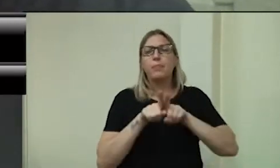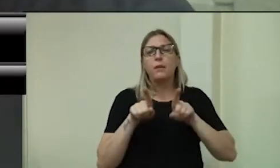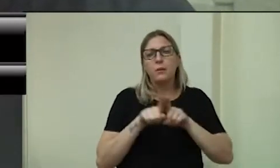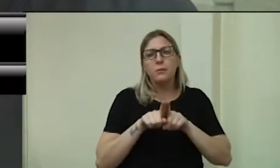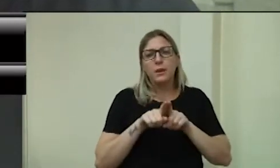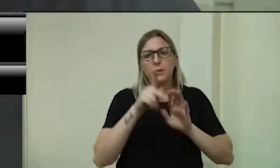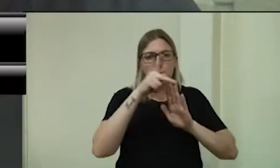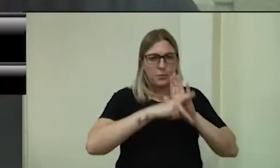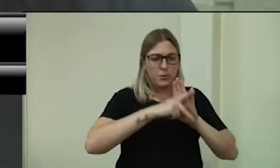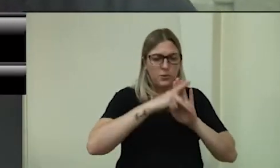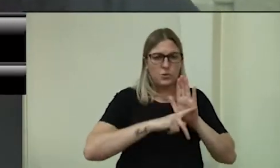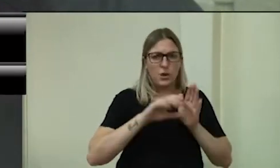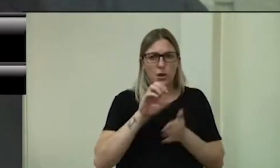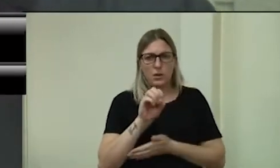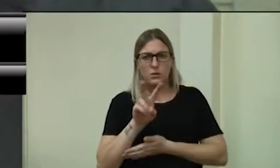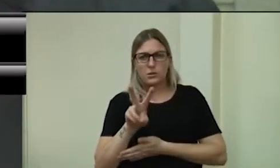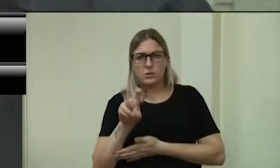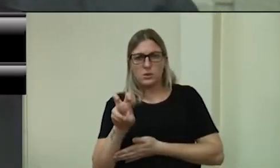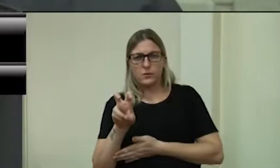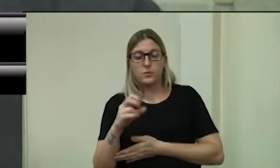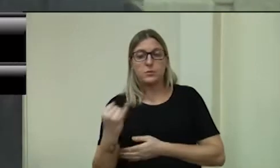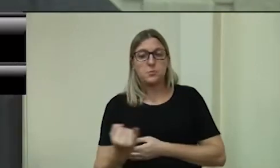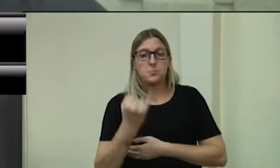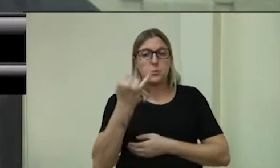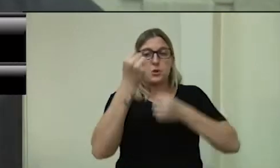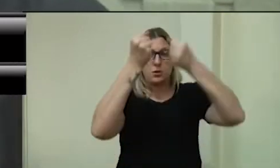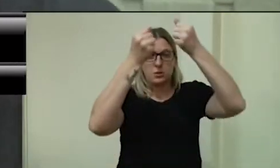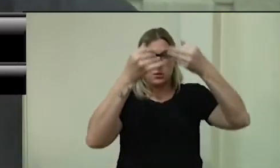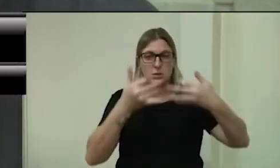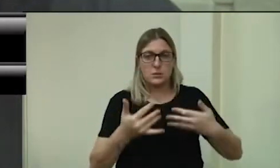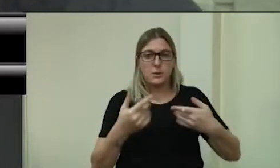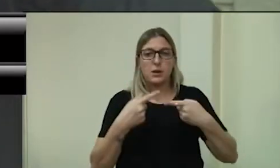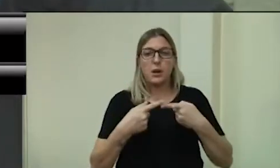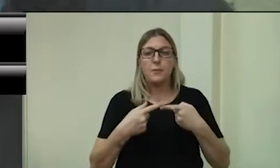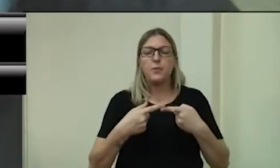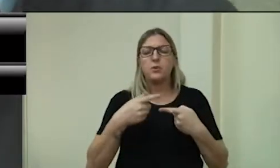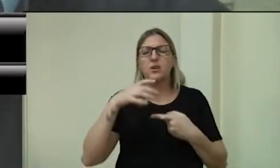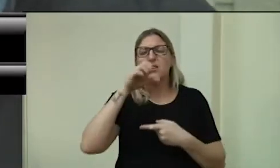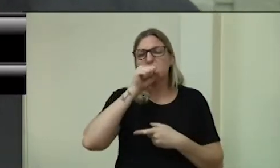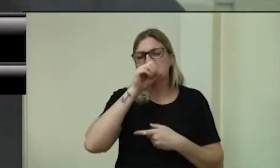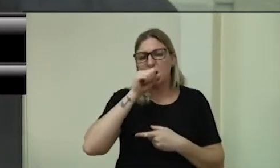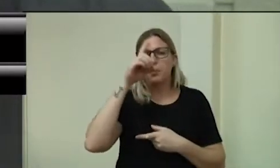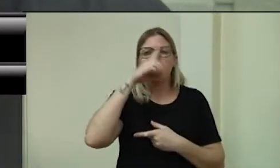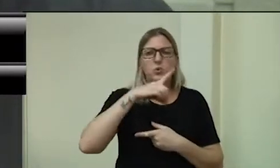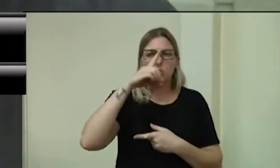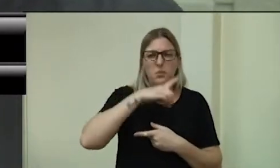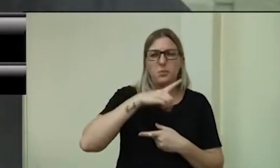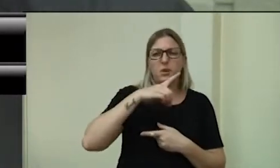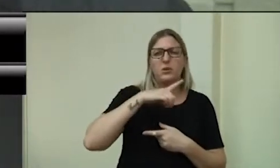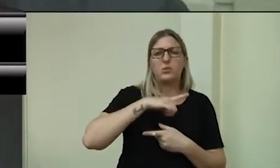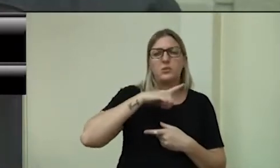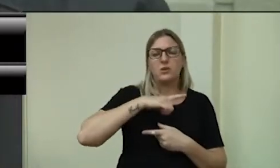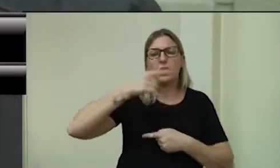É bem importante que a gente elucide isso, porque, no final de semana, teve algumas discussões em pauta nas redes sociais.